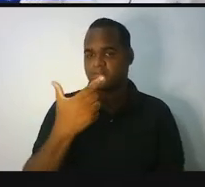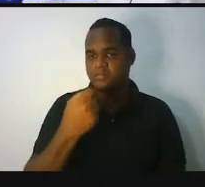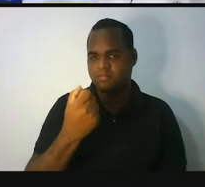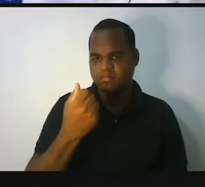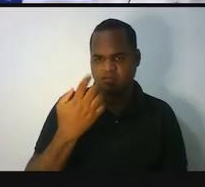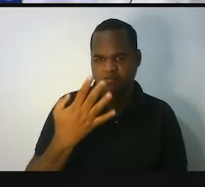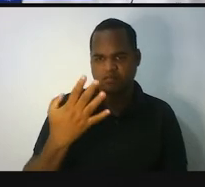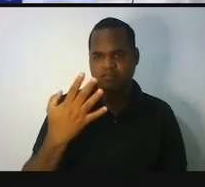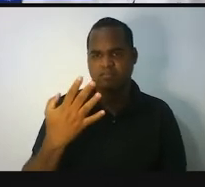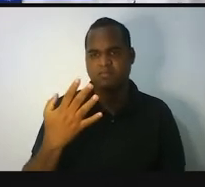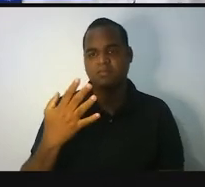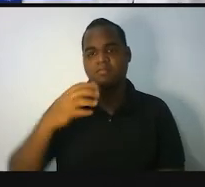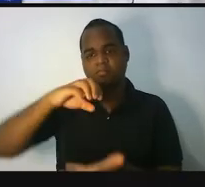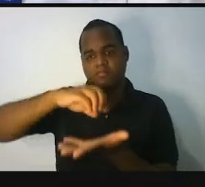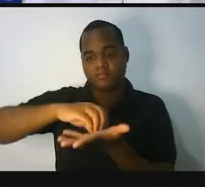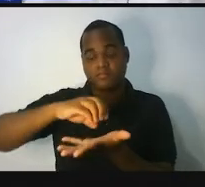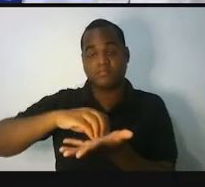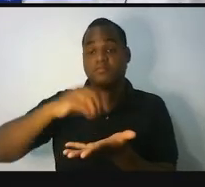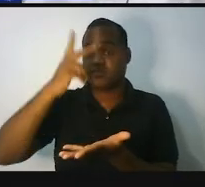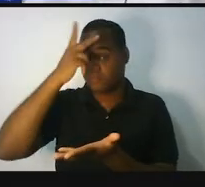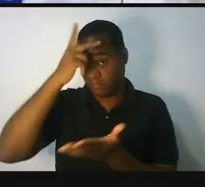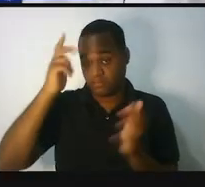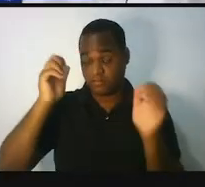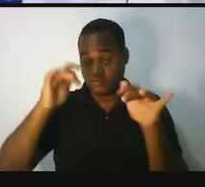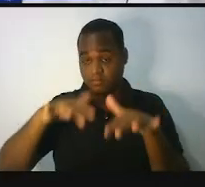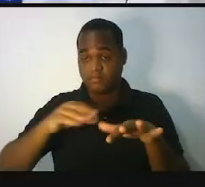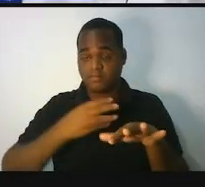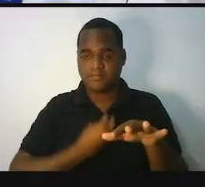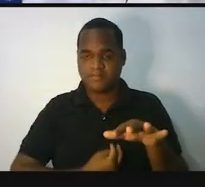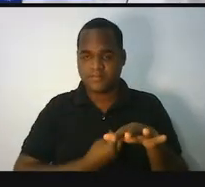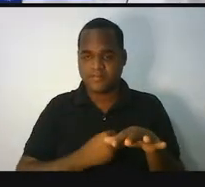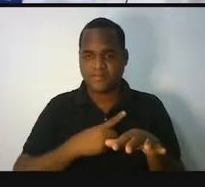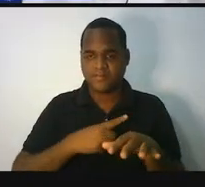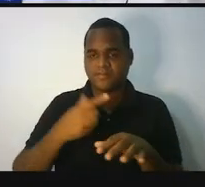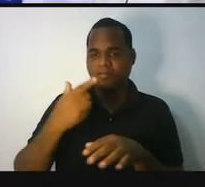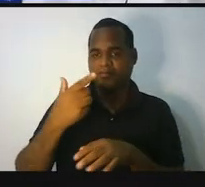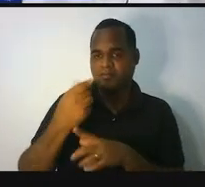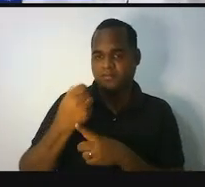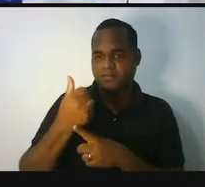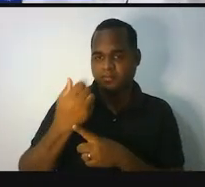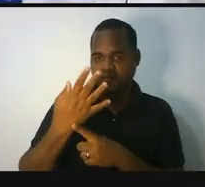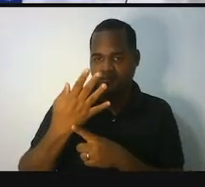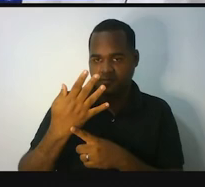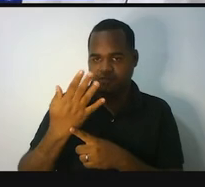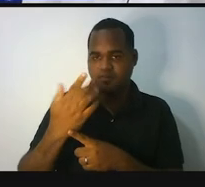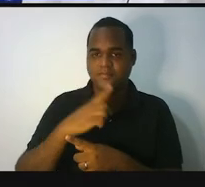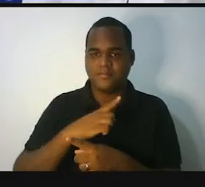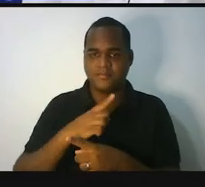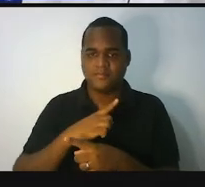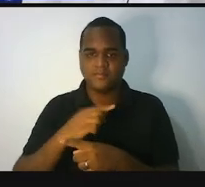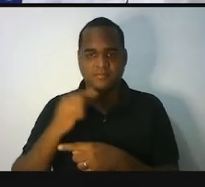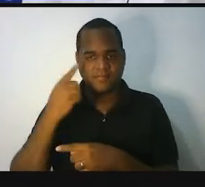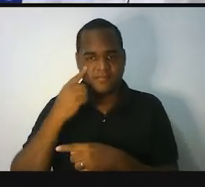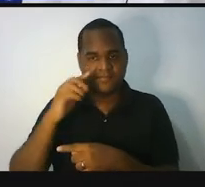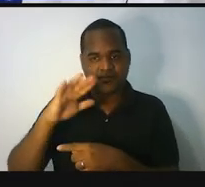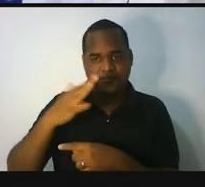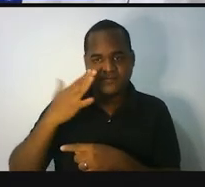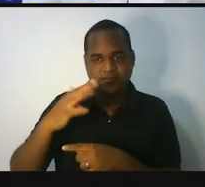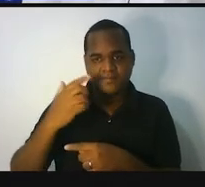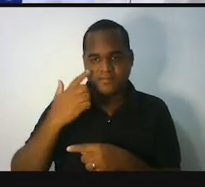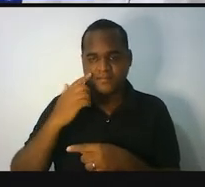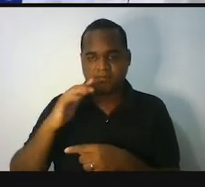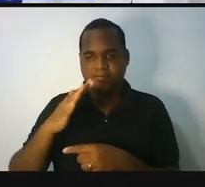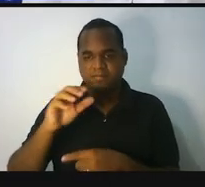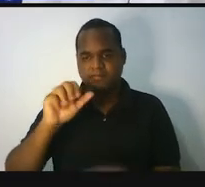tinha essa quantidade de pessoas. Em 2014, a população estimada da cidade de